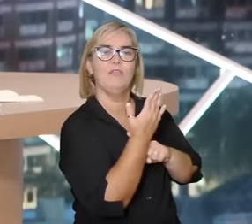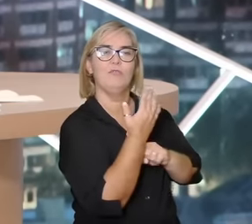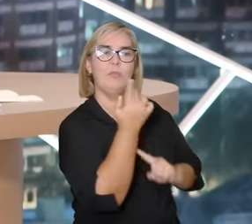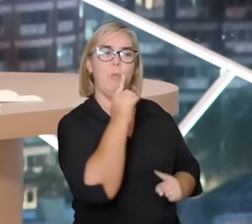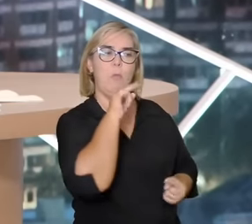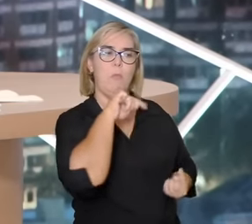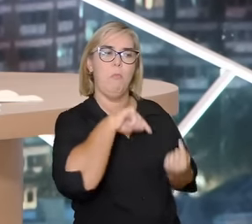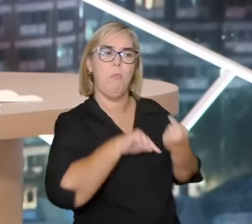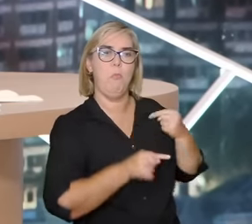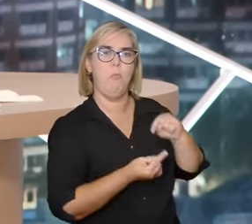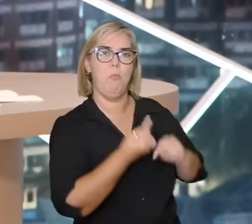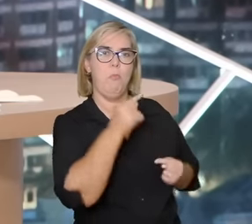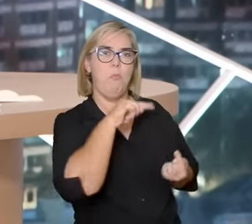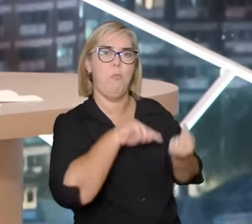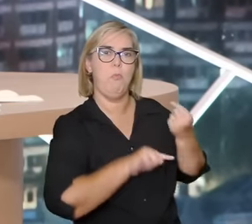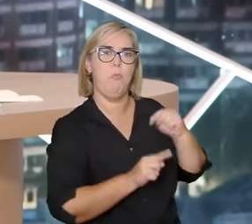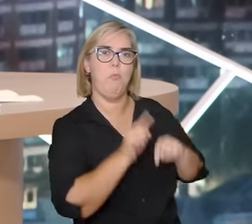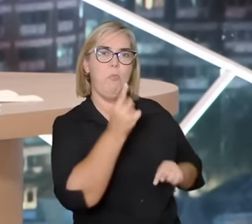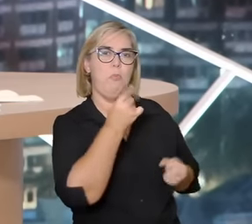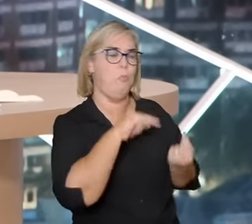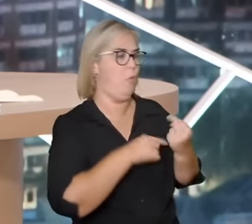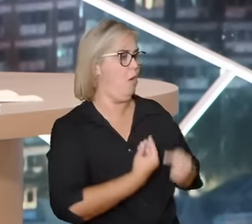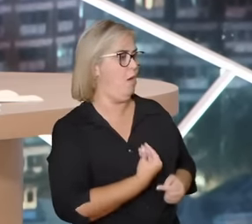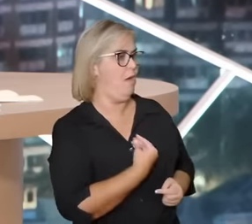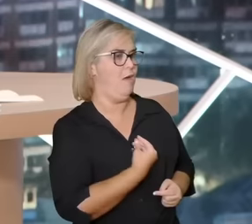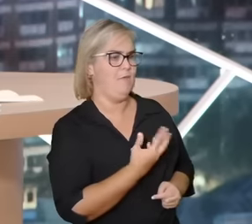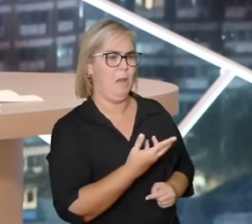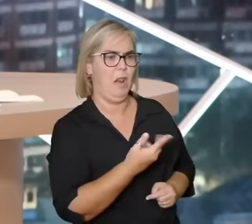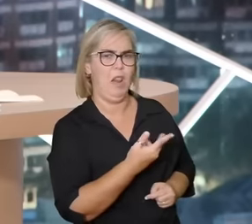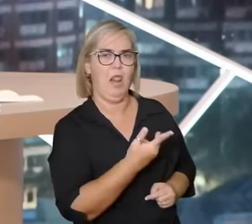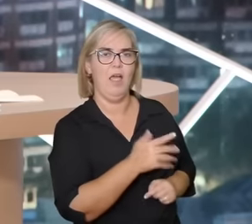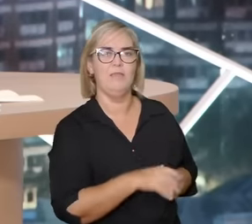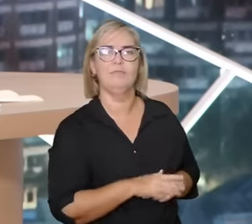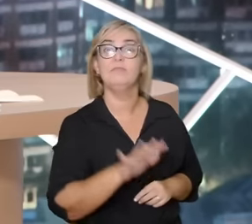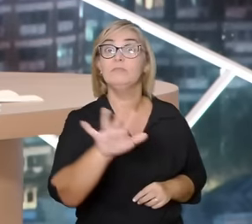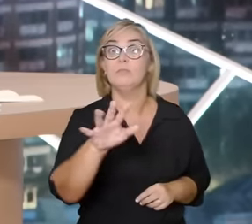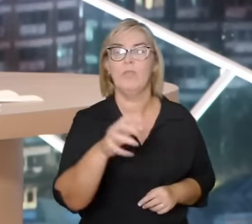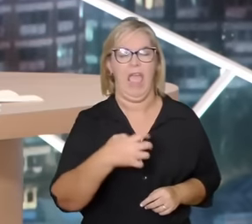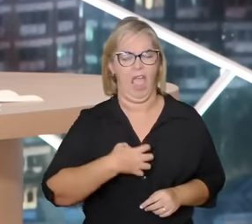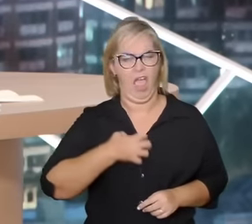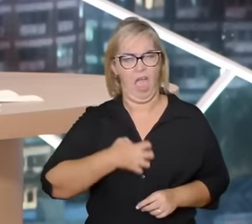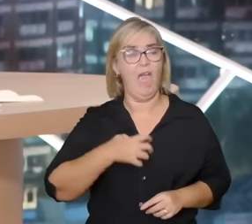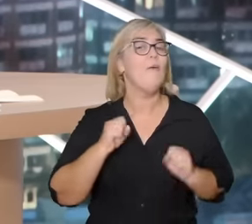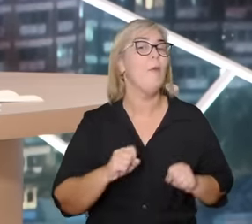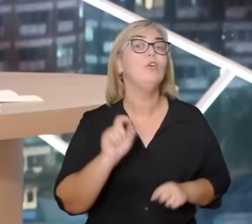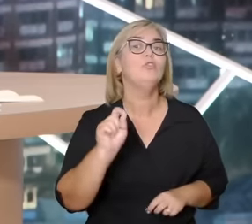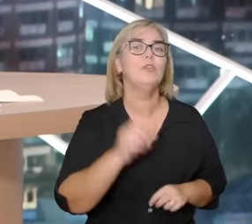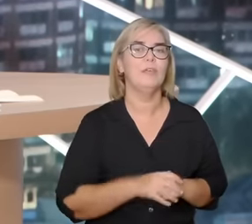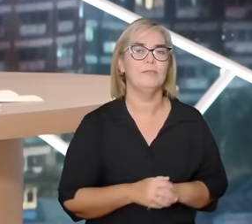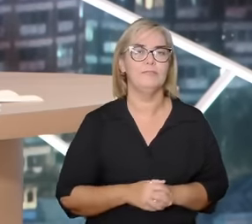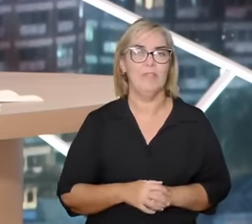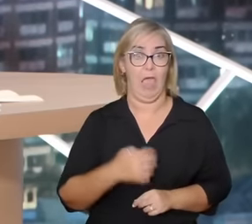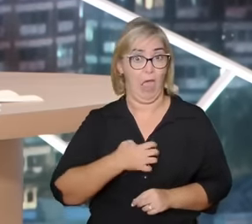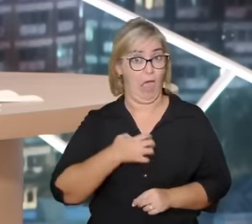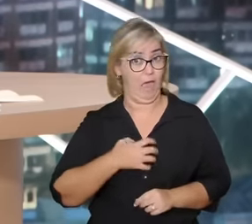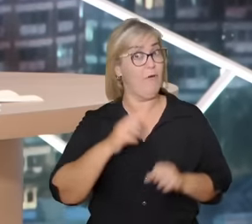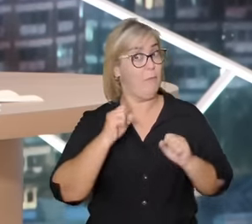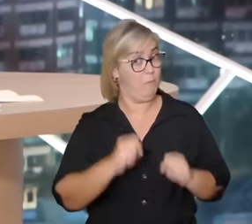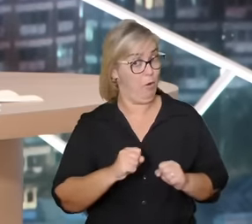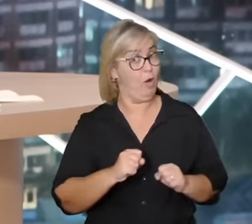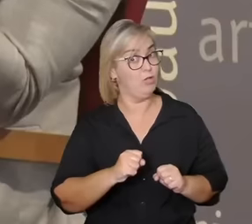sua composição na vida ou seja o que a raiva pode fazer a raiva pode tanto se tornar um ato de violência